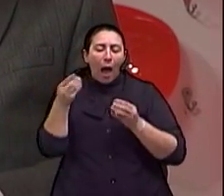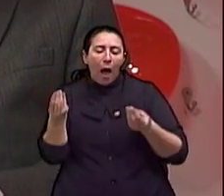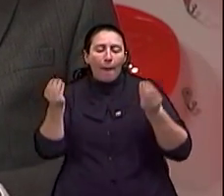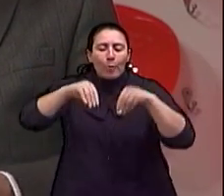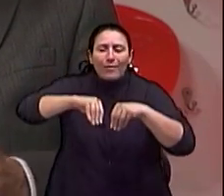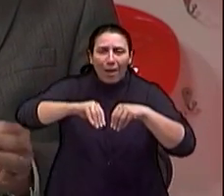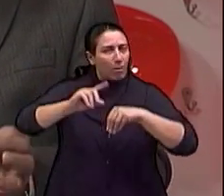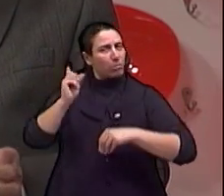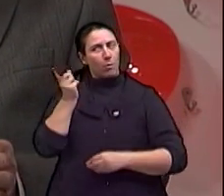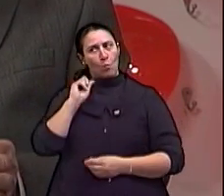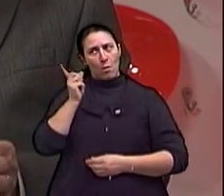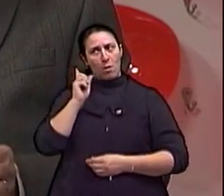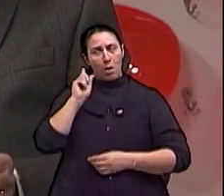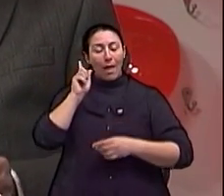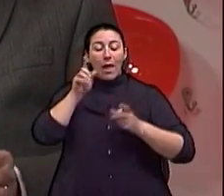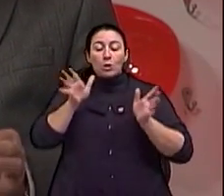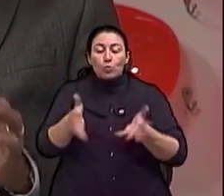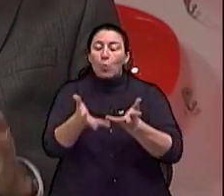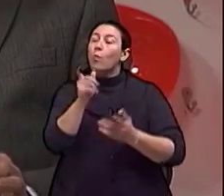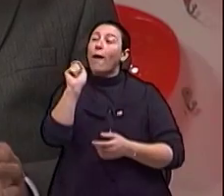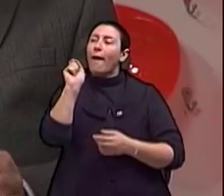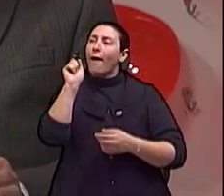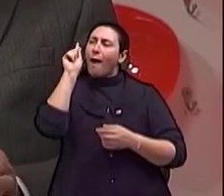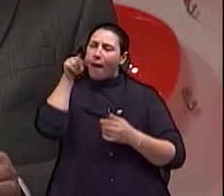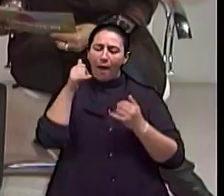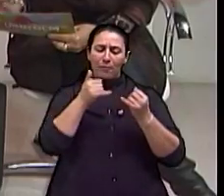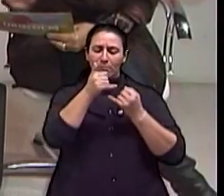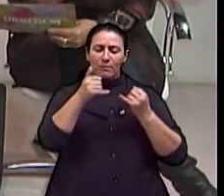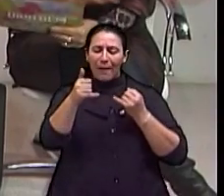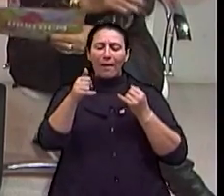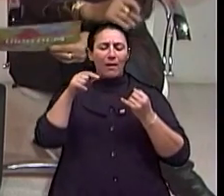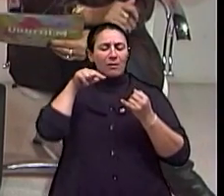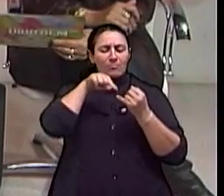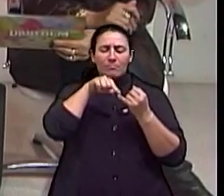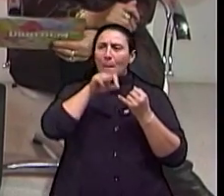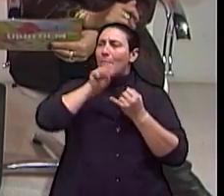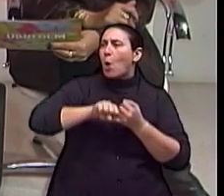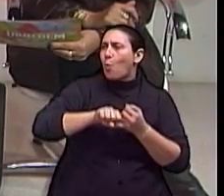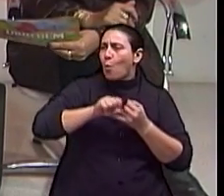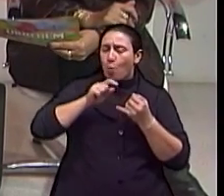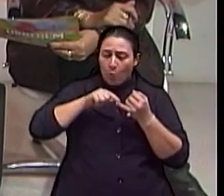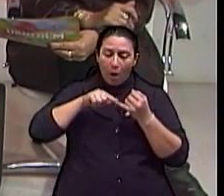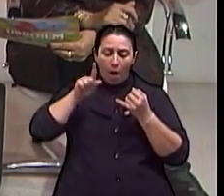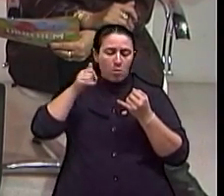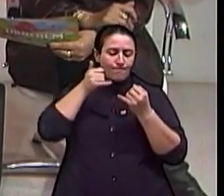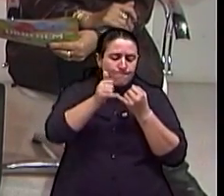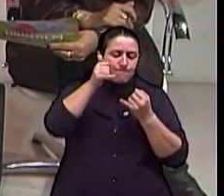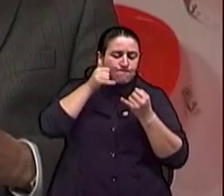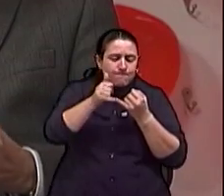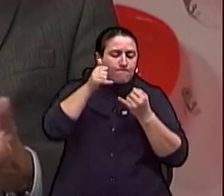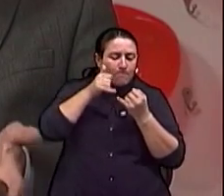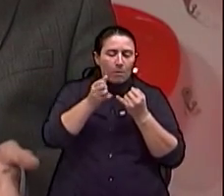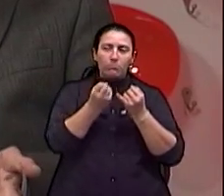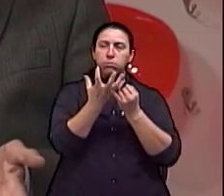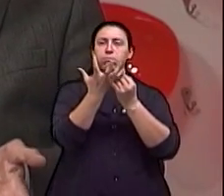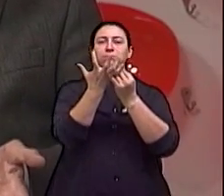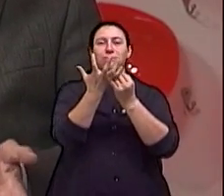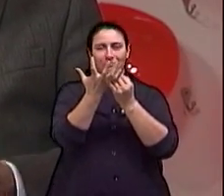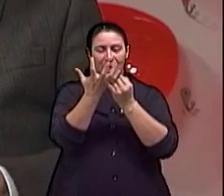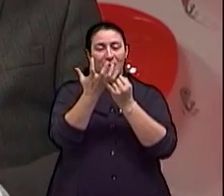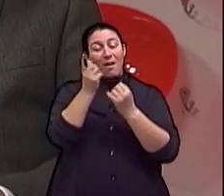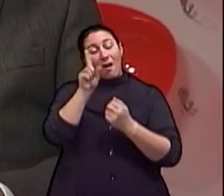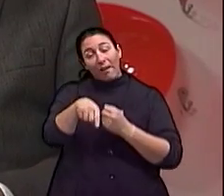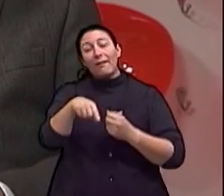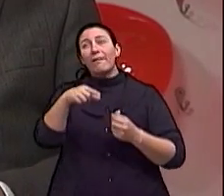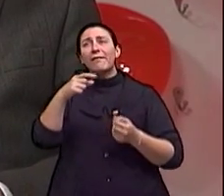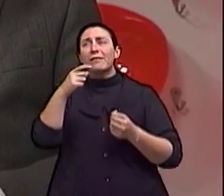Ao contrário, o estimulador bloqueia o núcleo, quer dizer, o estímulo bloqueia o núcleo. Então é um núcleo que está funcionando mal